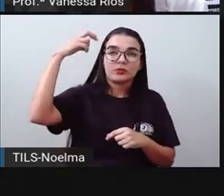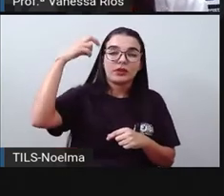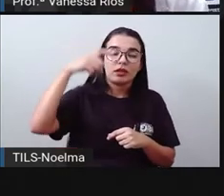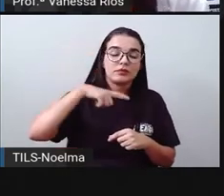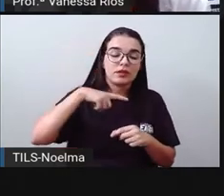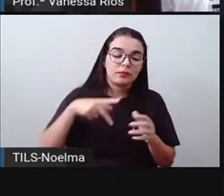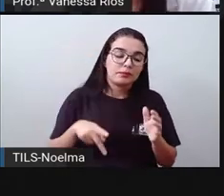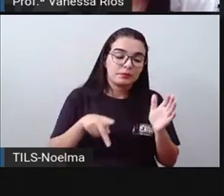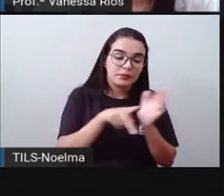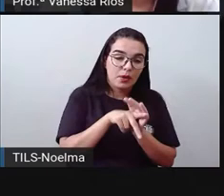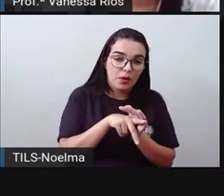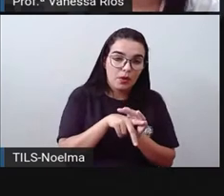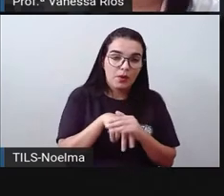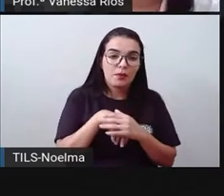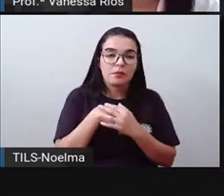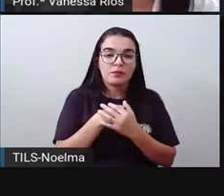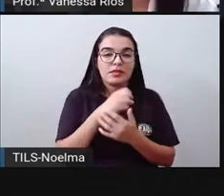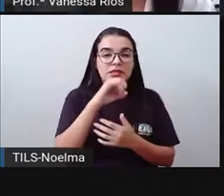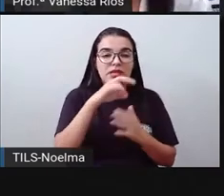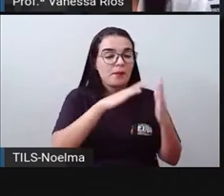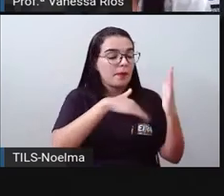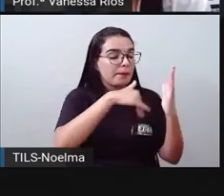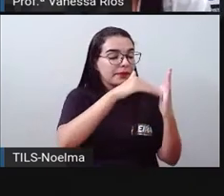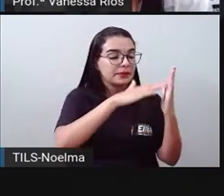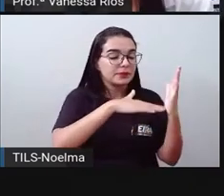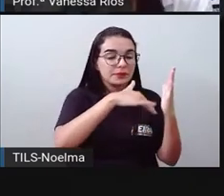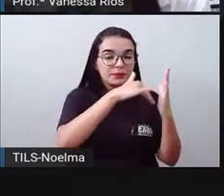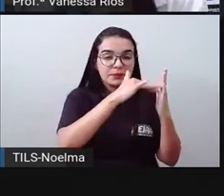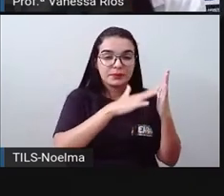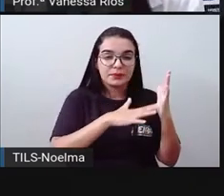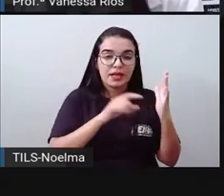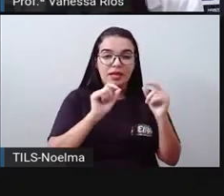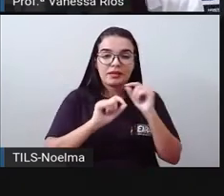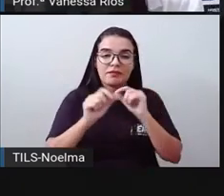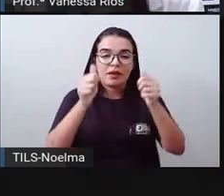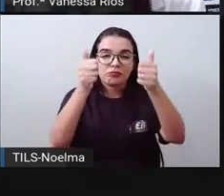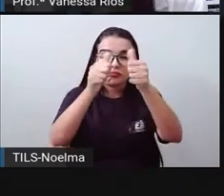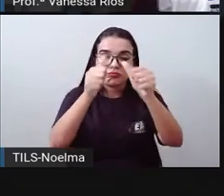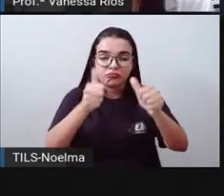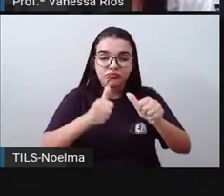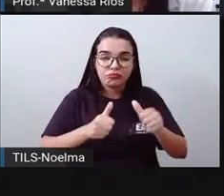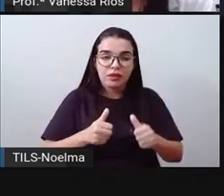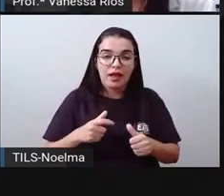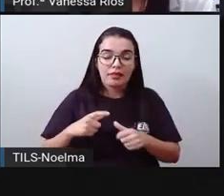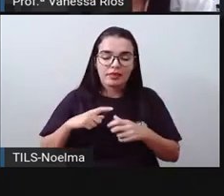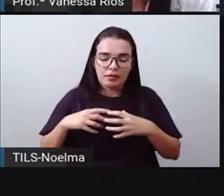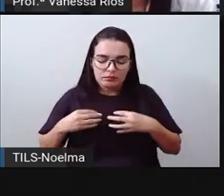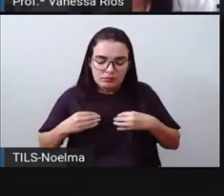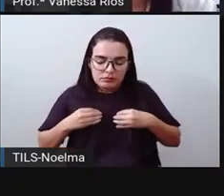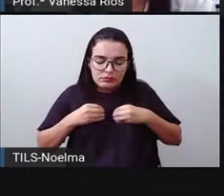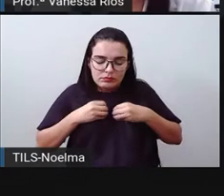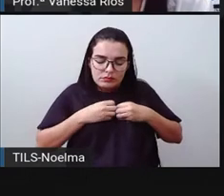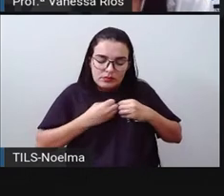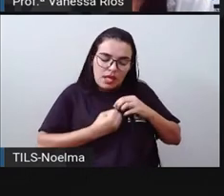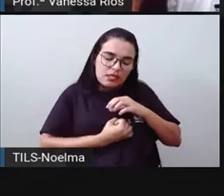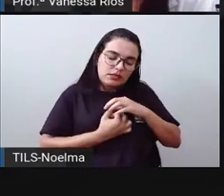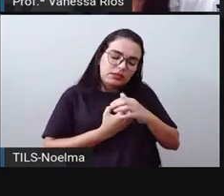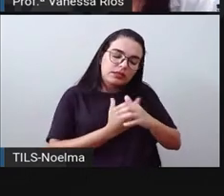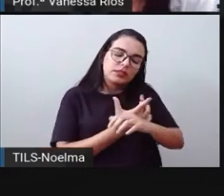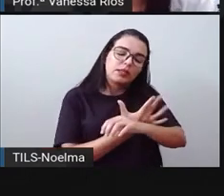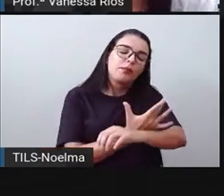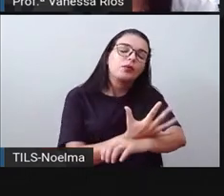culturais. Então, quem faz uma pintura, né? Quem faz uma escultura, traz ali para a sua obra, para a sua